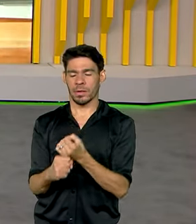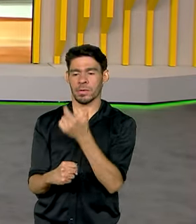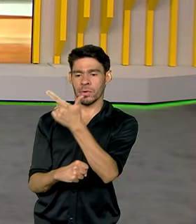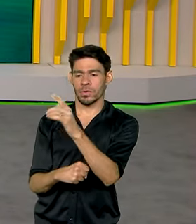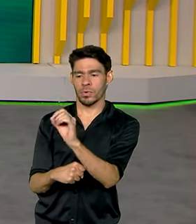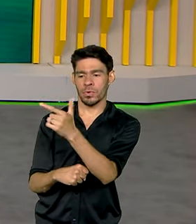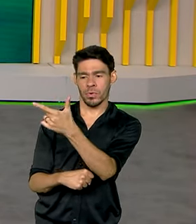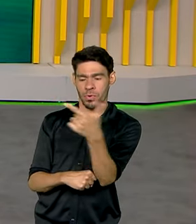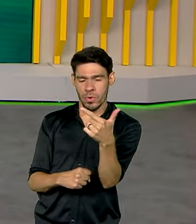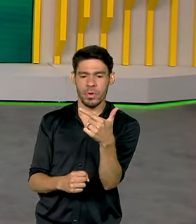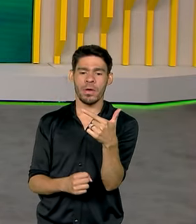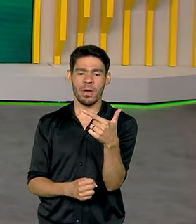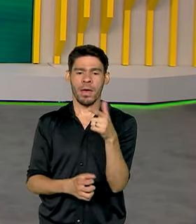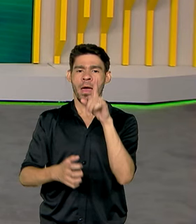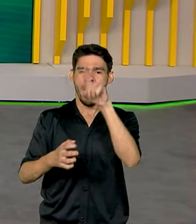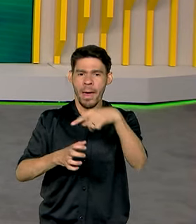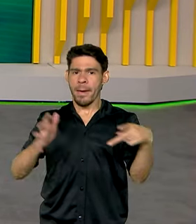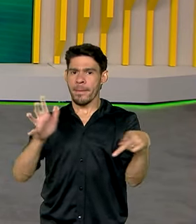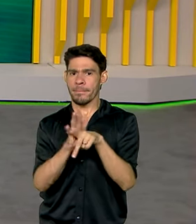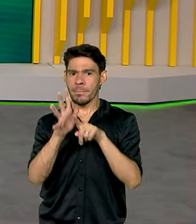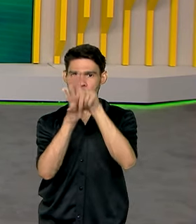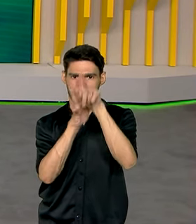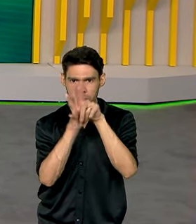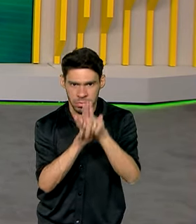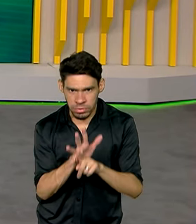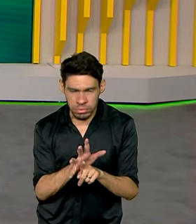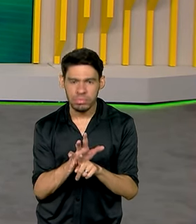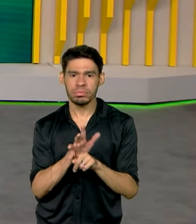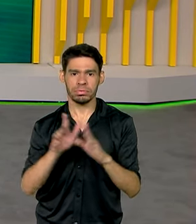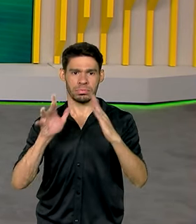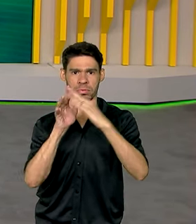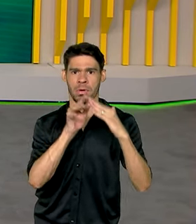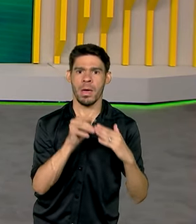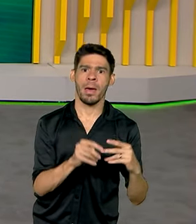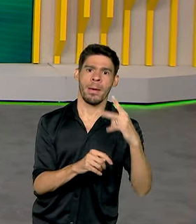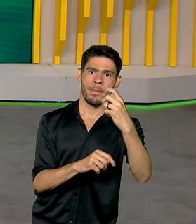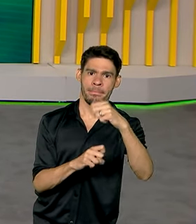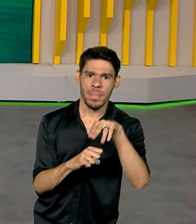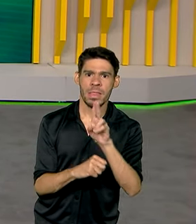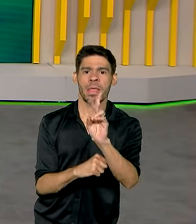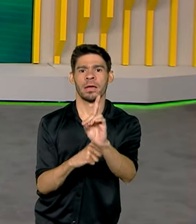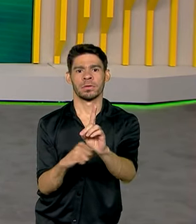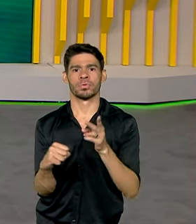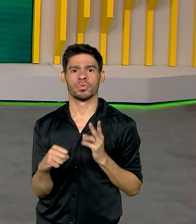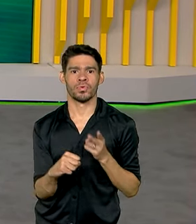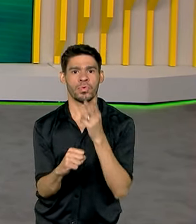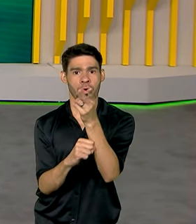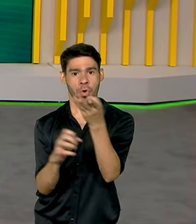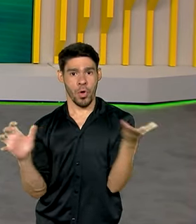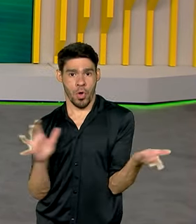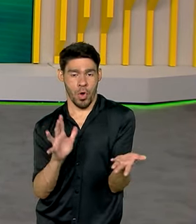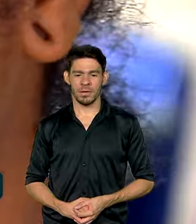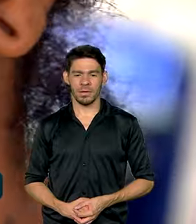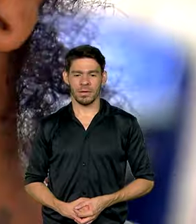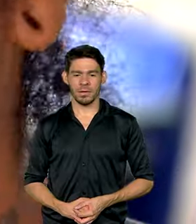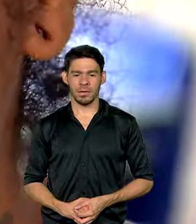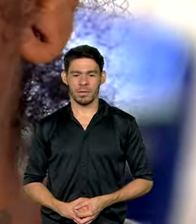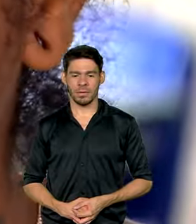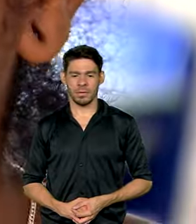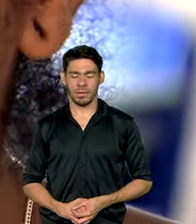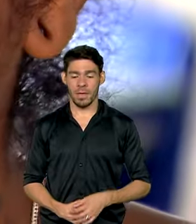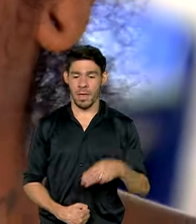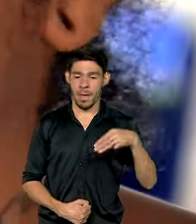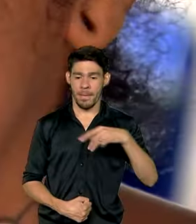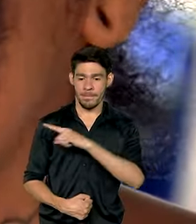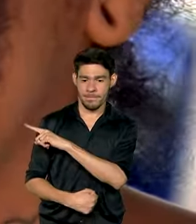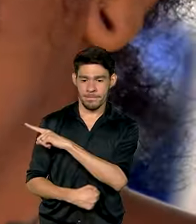Os dados são da Pesquisa Nacional por Amostra de Domicílios, a PNAD Contínua, divulgada hoje pelo IBGE. A